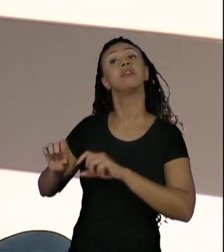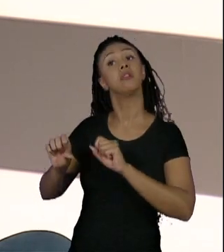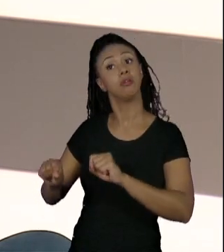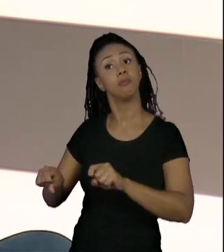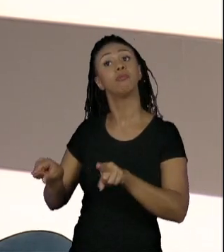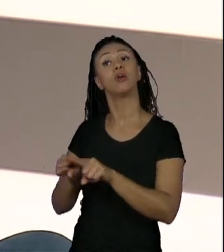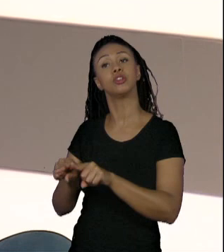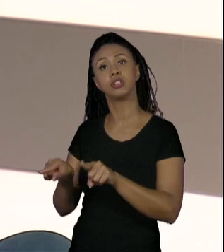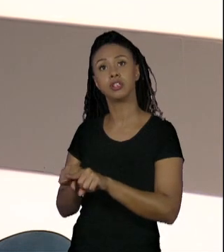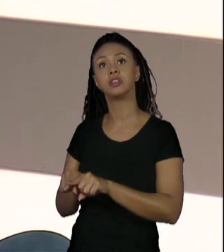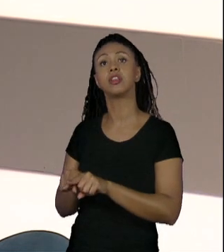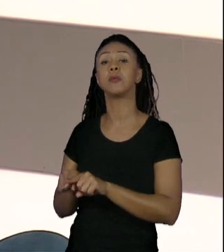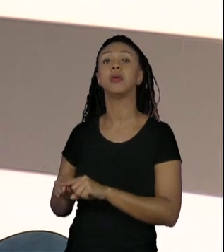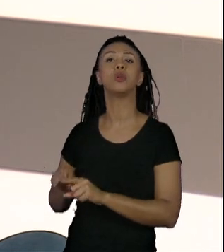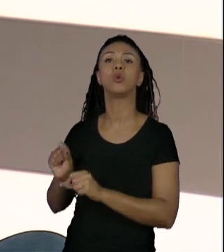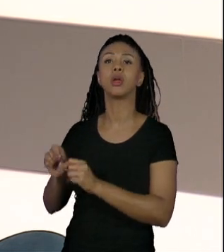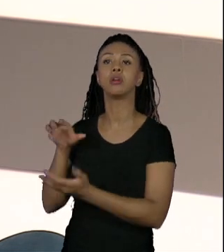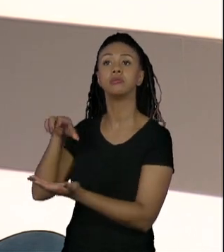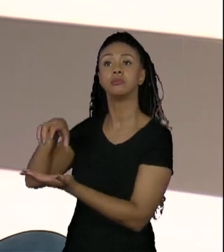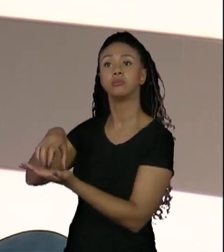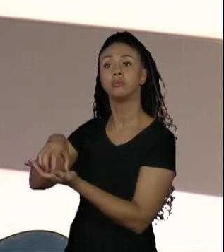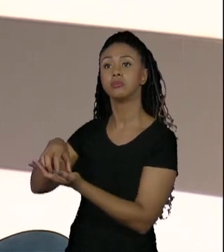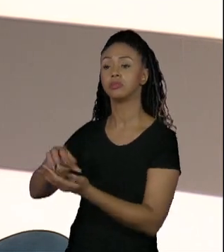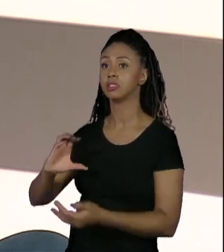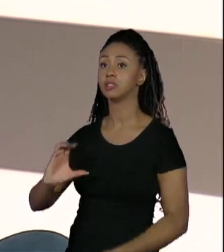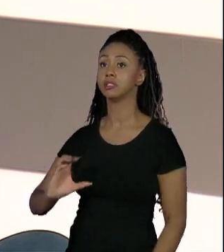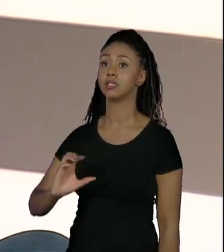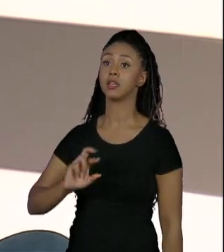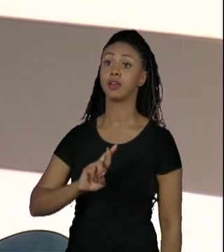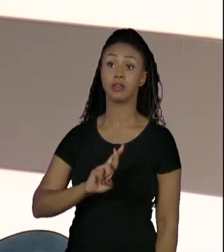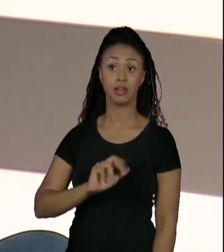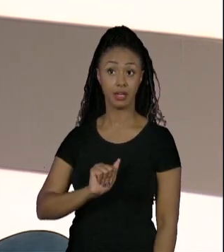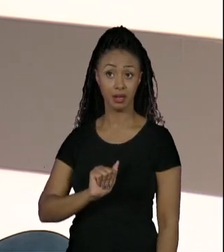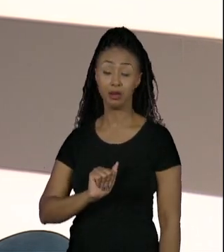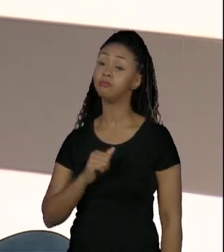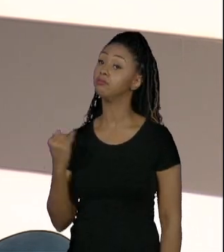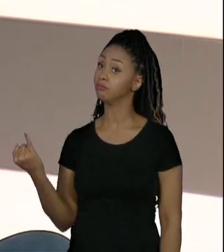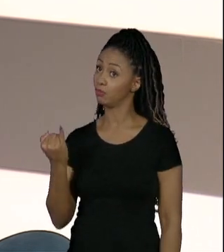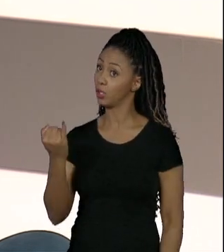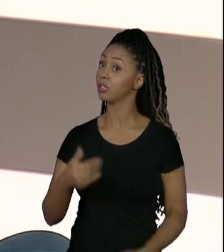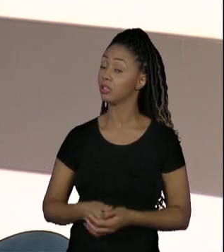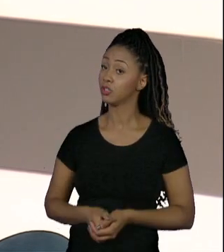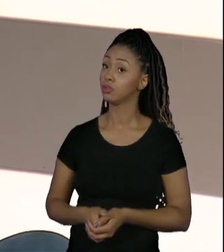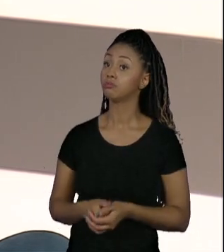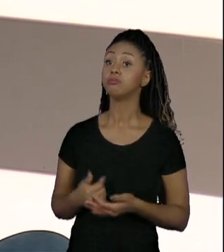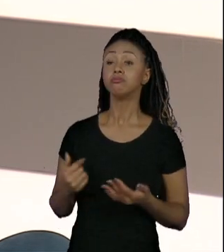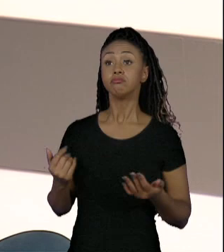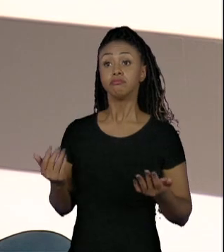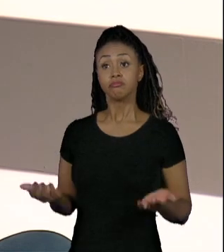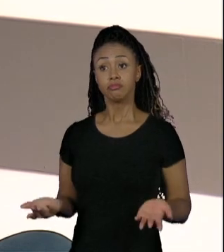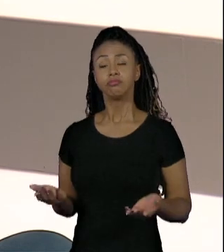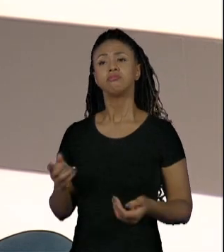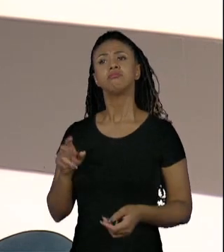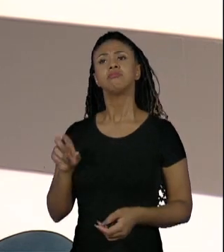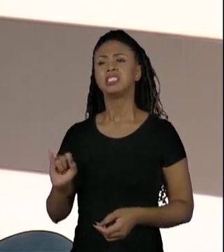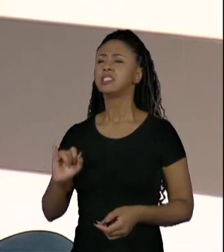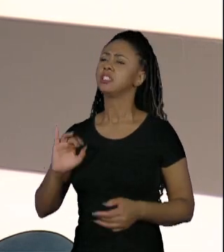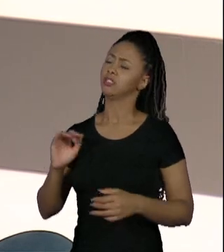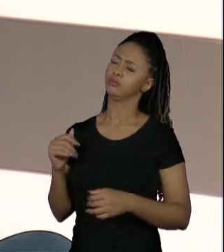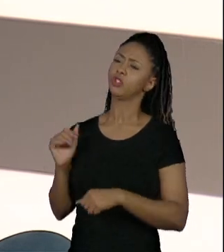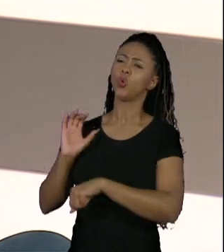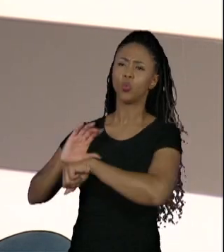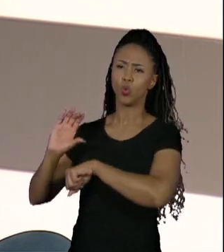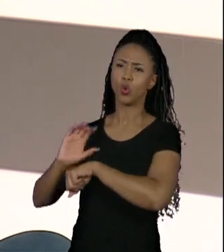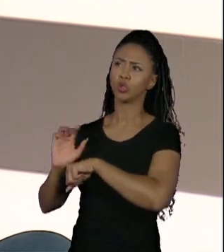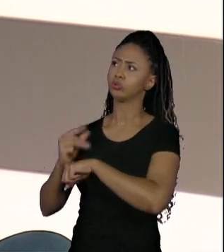credenciando junto ao C.R.A., é importante também frisar, e mesmo ele realizando aí o curso de três anos e